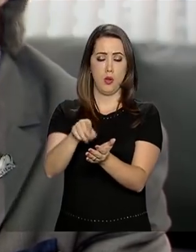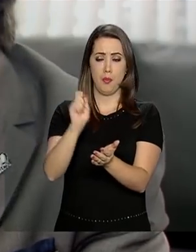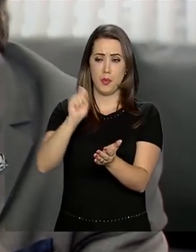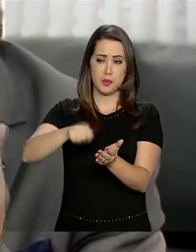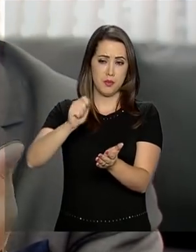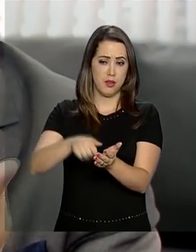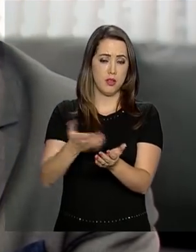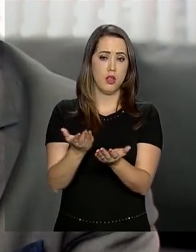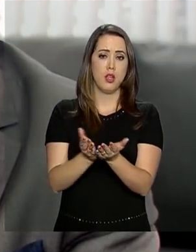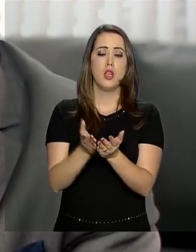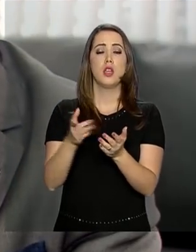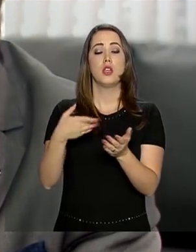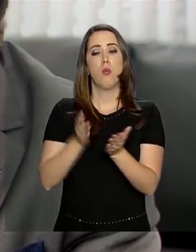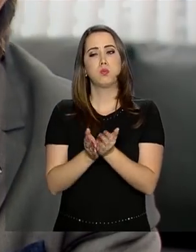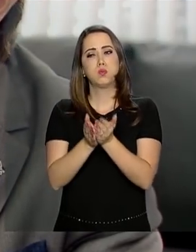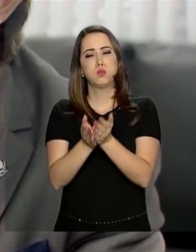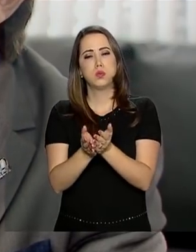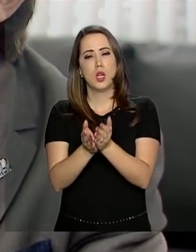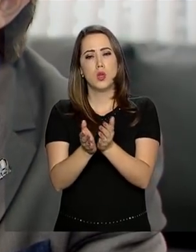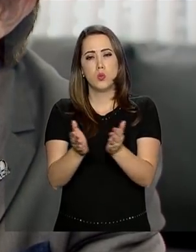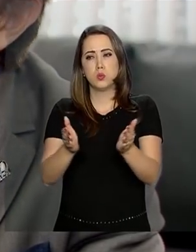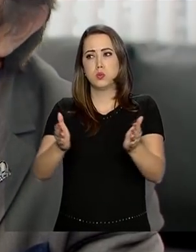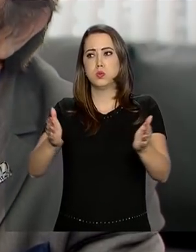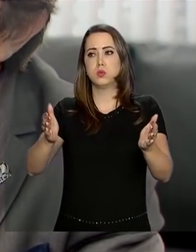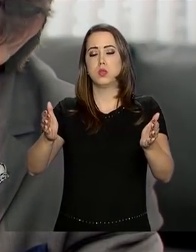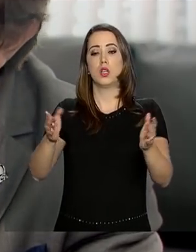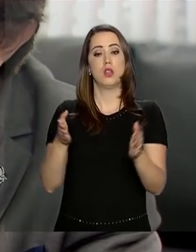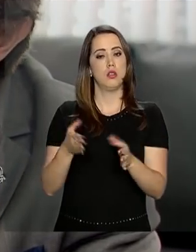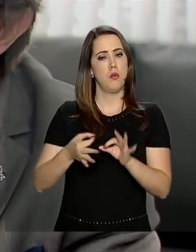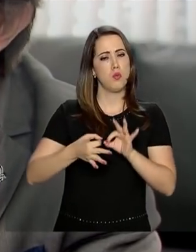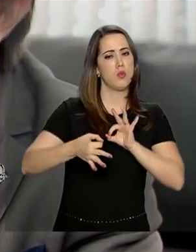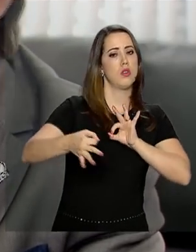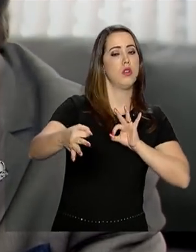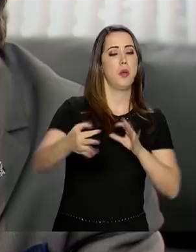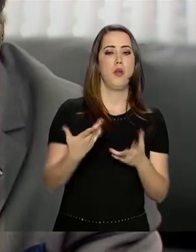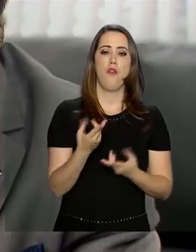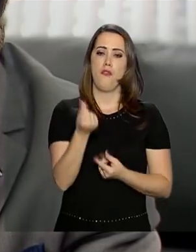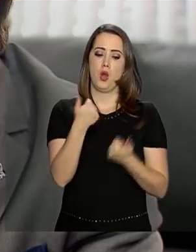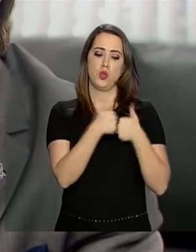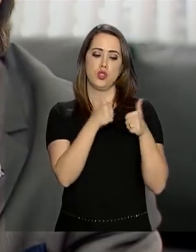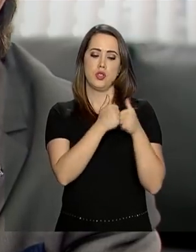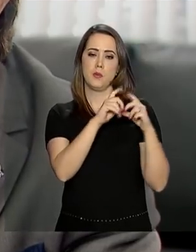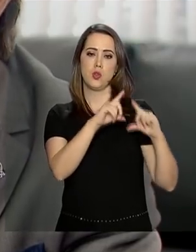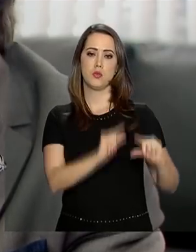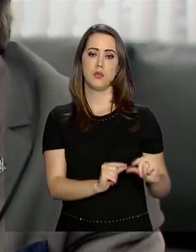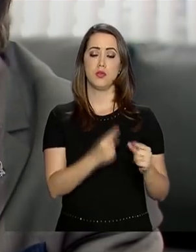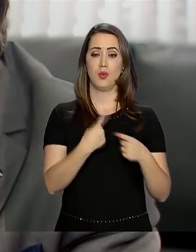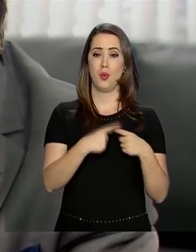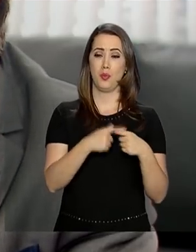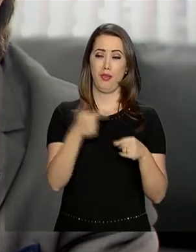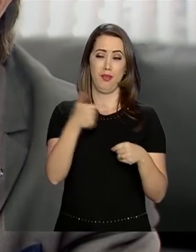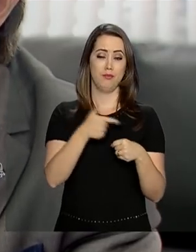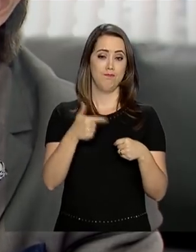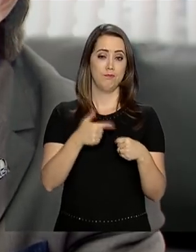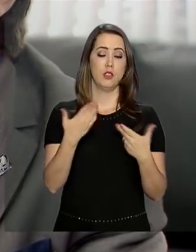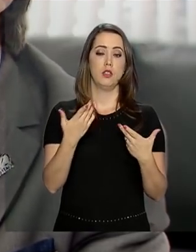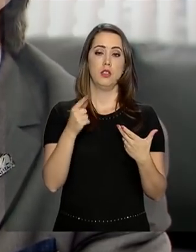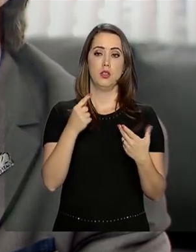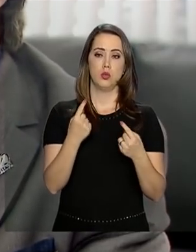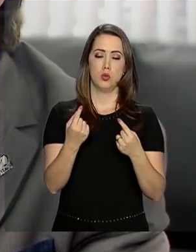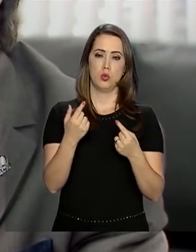permitir que embarcações maiores cheguem, com custos de frete menores, por unidade, por litro de combustível,